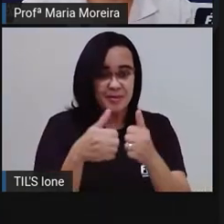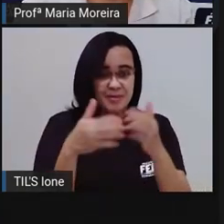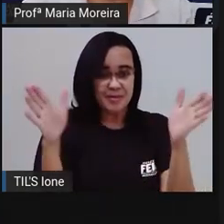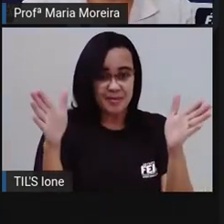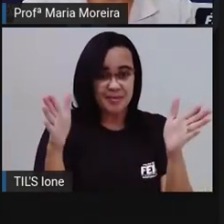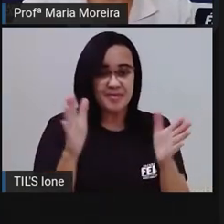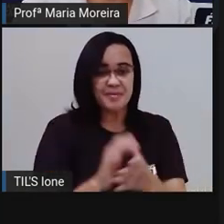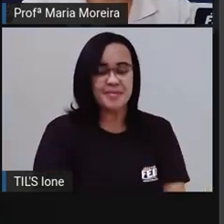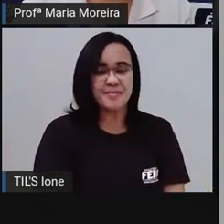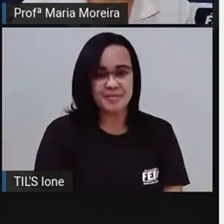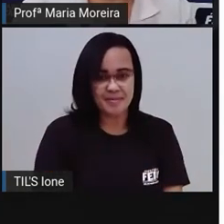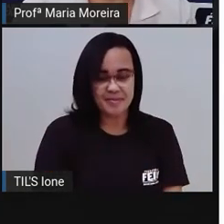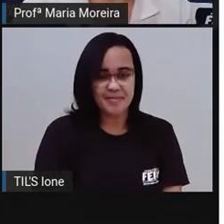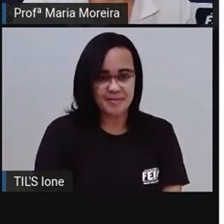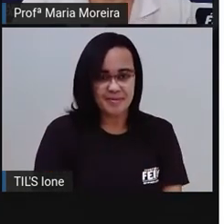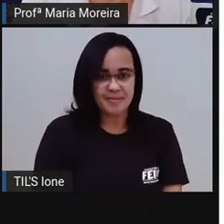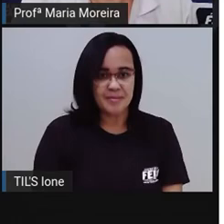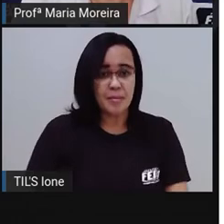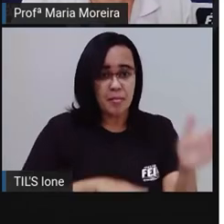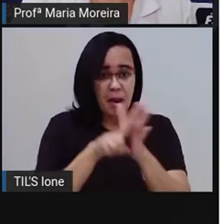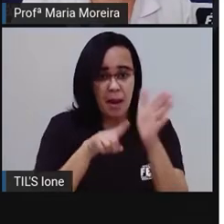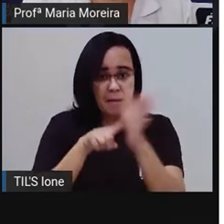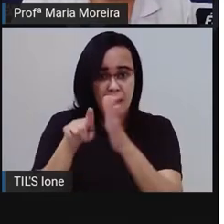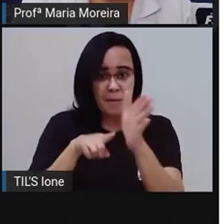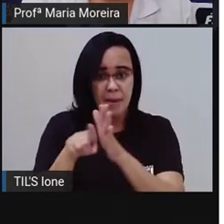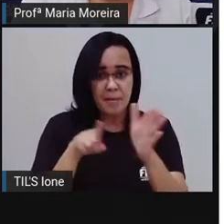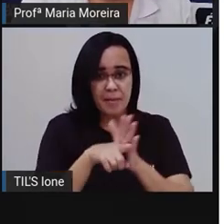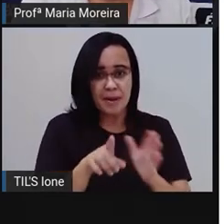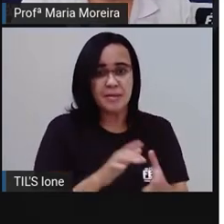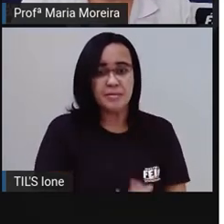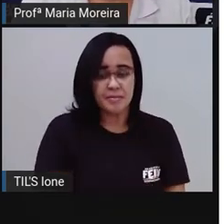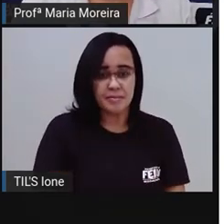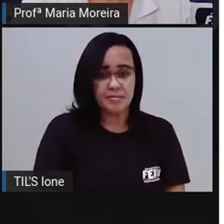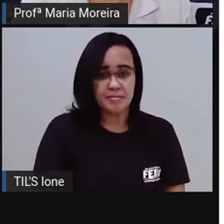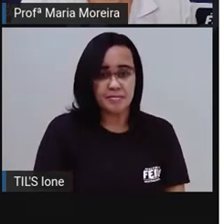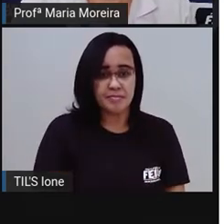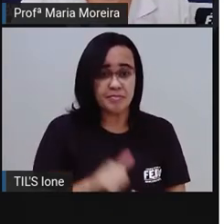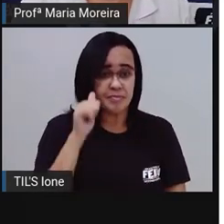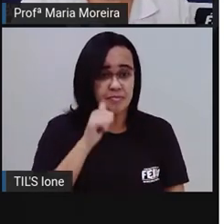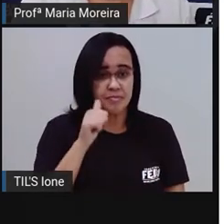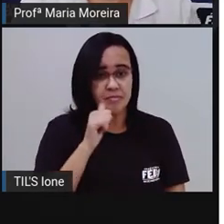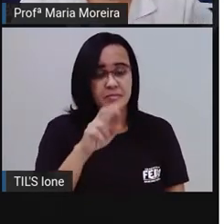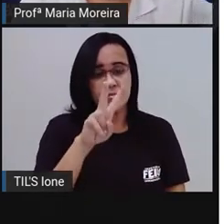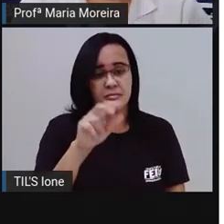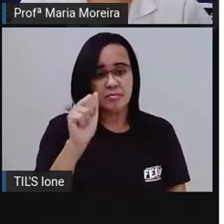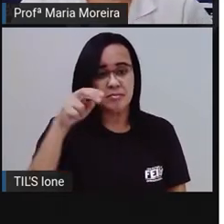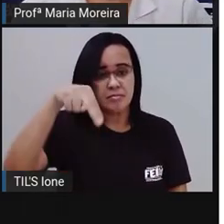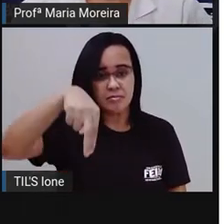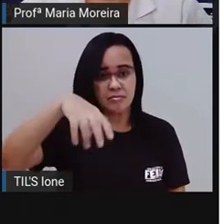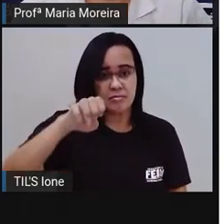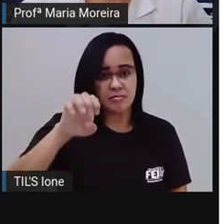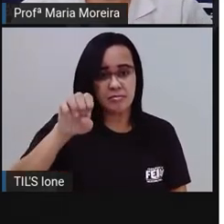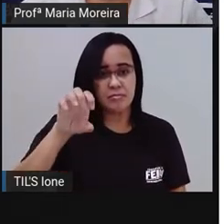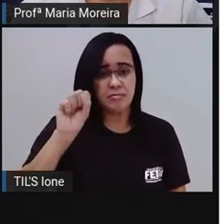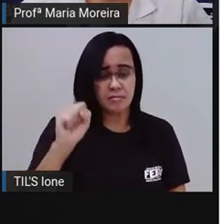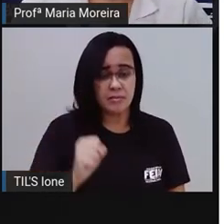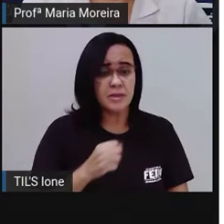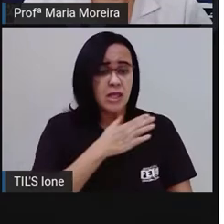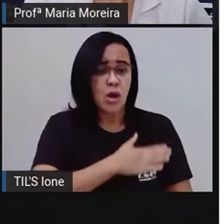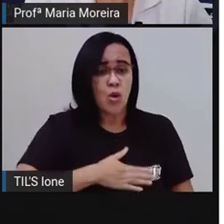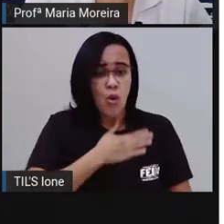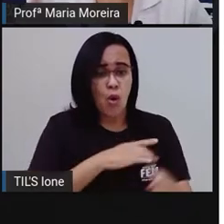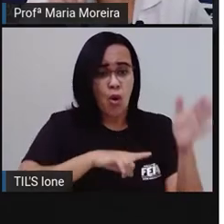Pronomes pessoais, é um questionário. Questionário. Vanessa, né? Vanessa gosta de pesquisar ciências da